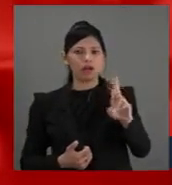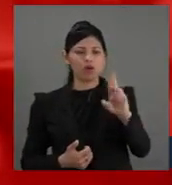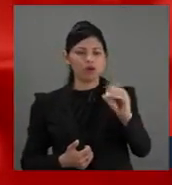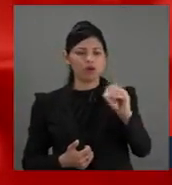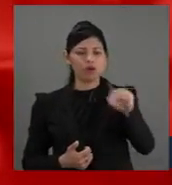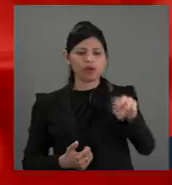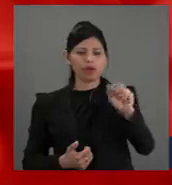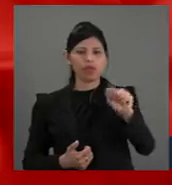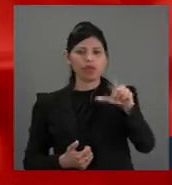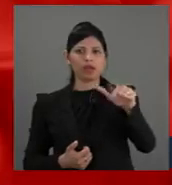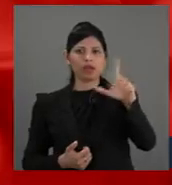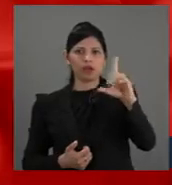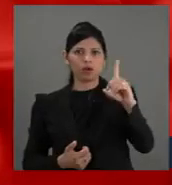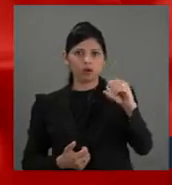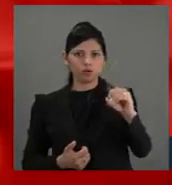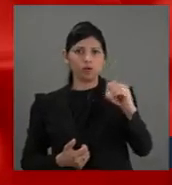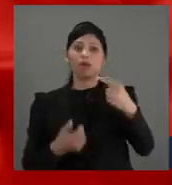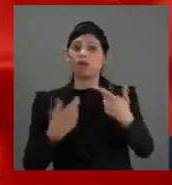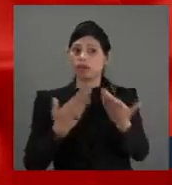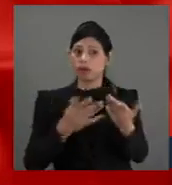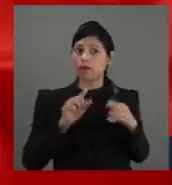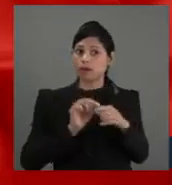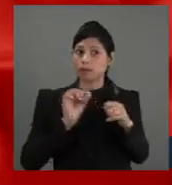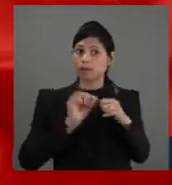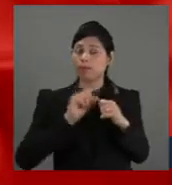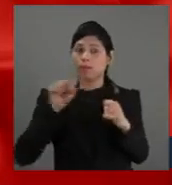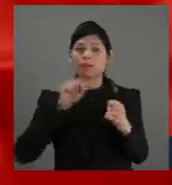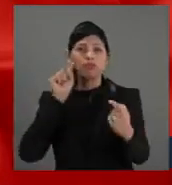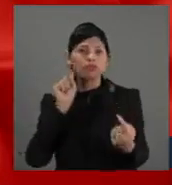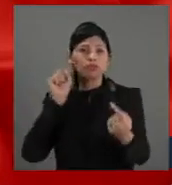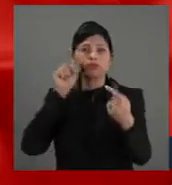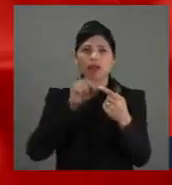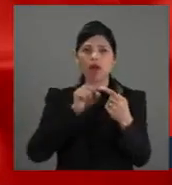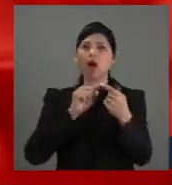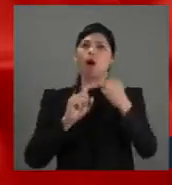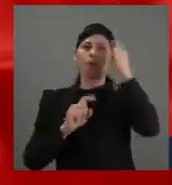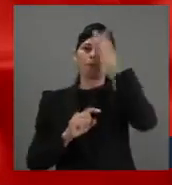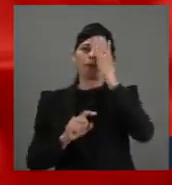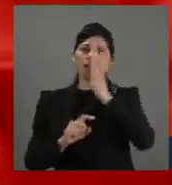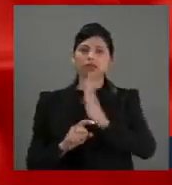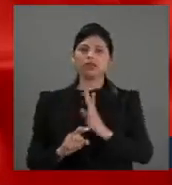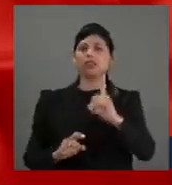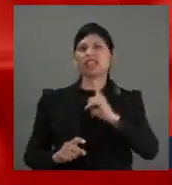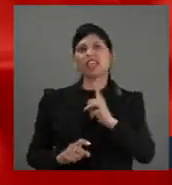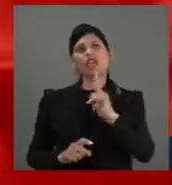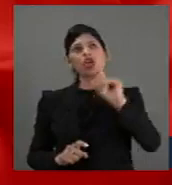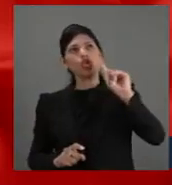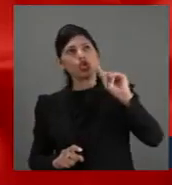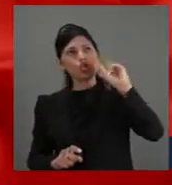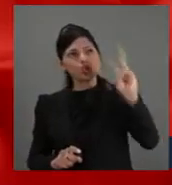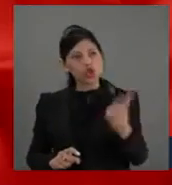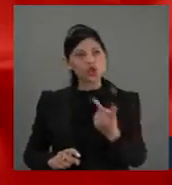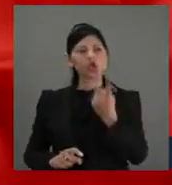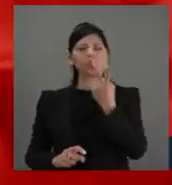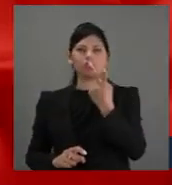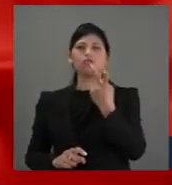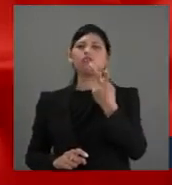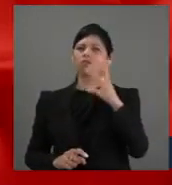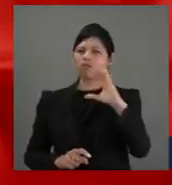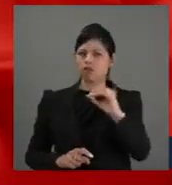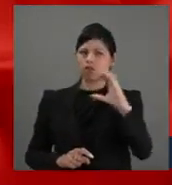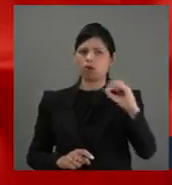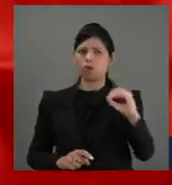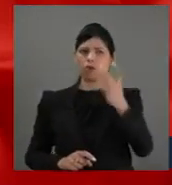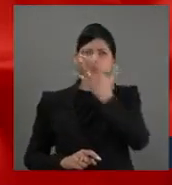É importante destacar que o Brasil possui hoje aproximadamente 2 milhões de pessoas com algum